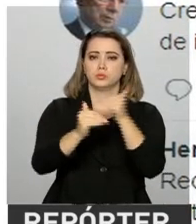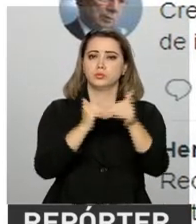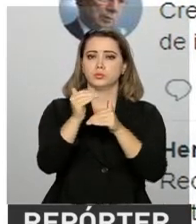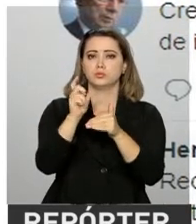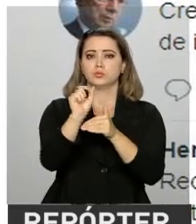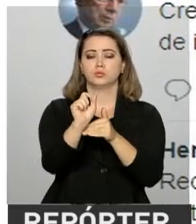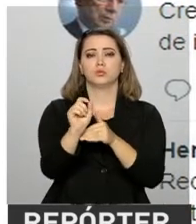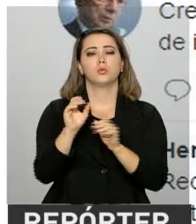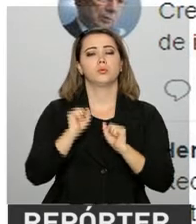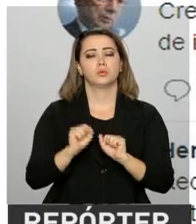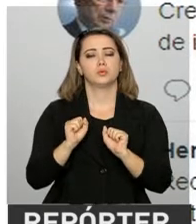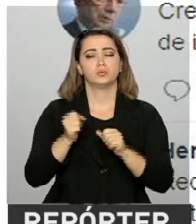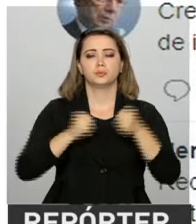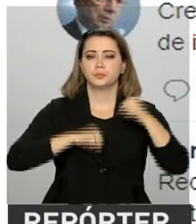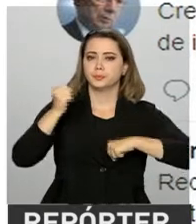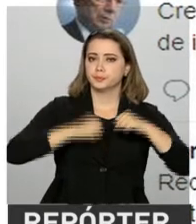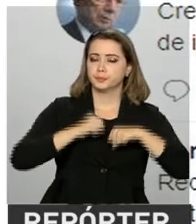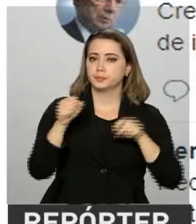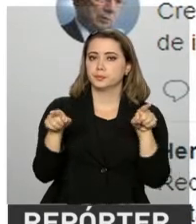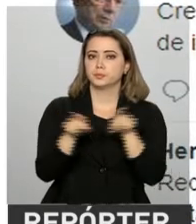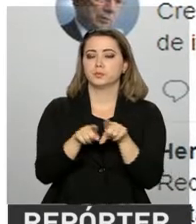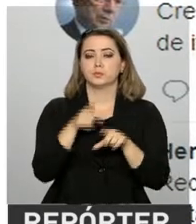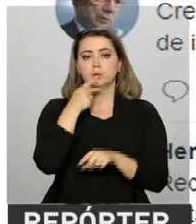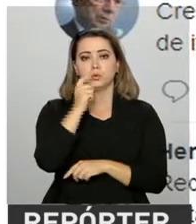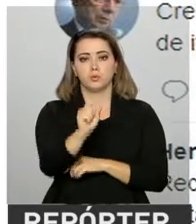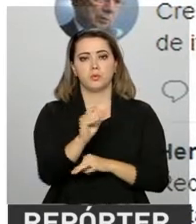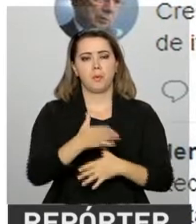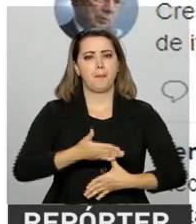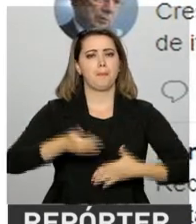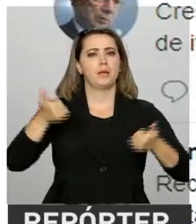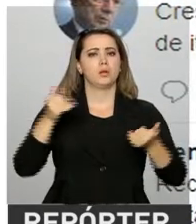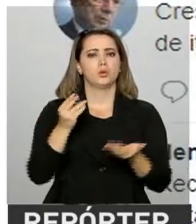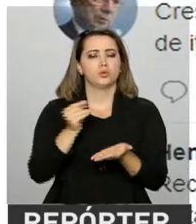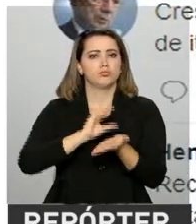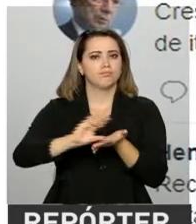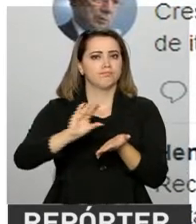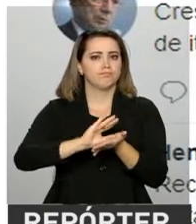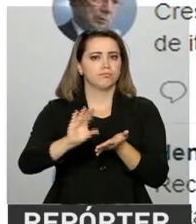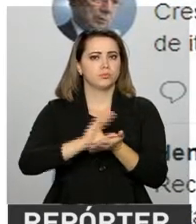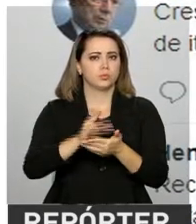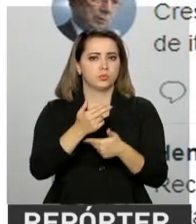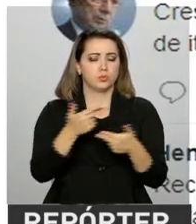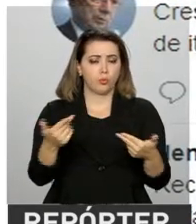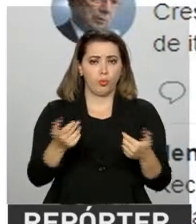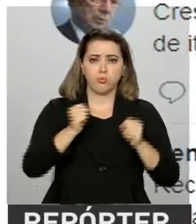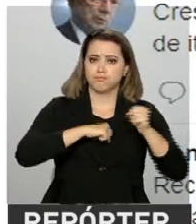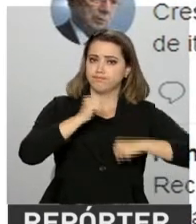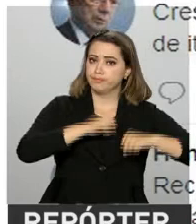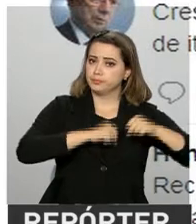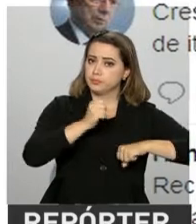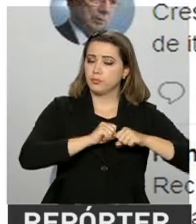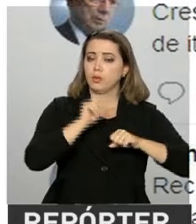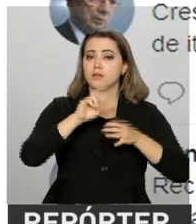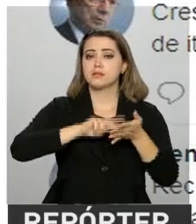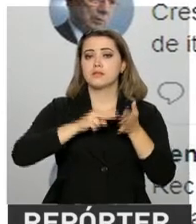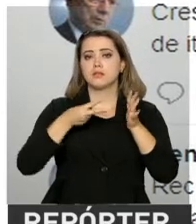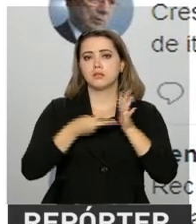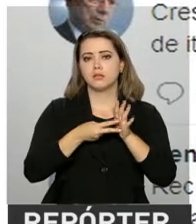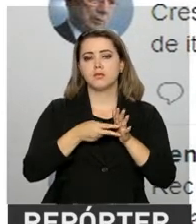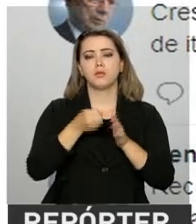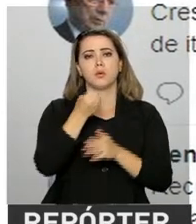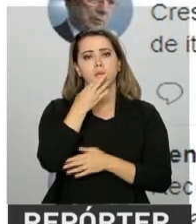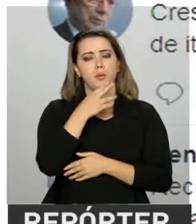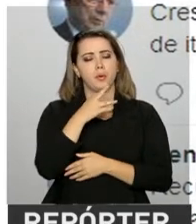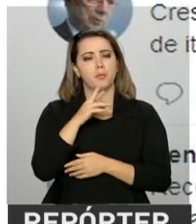produtiva. O ministro afirmou ainda que um maior investimento em máquinas e equipamentos representa uma aposta dos